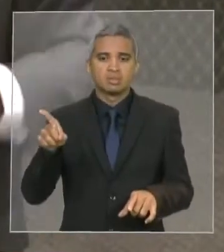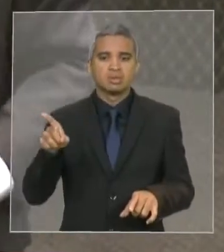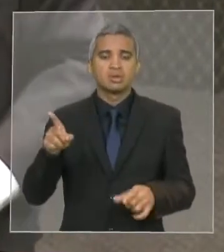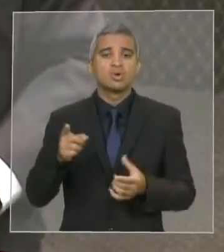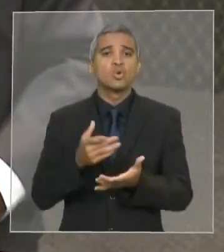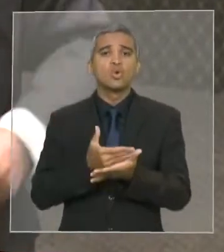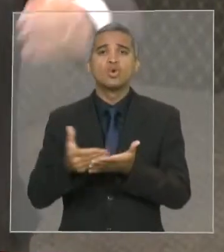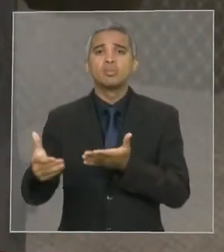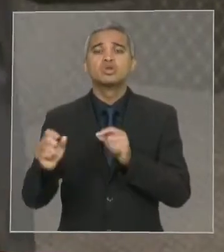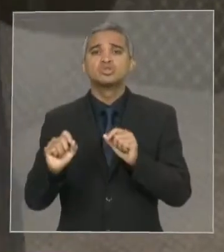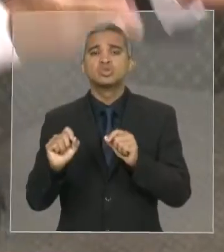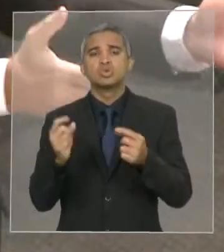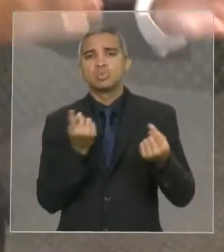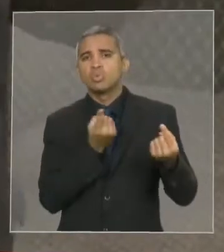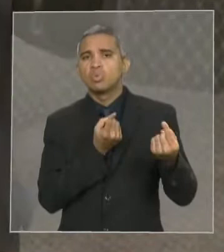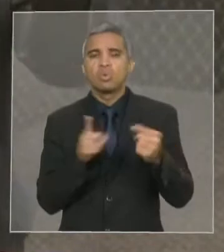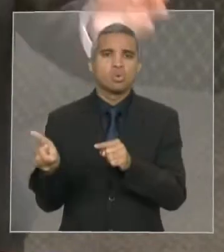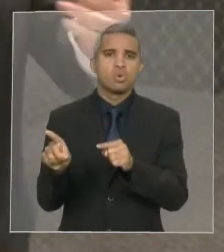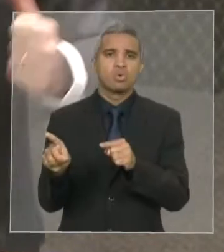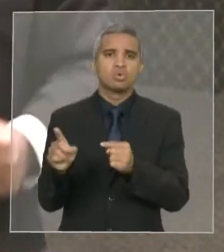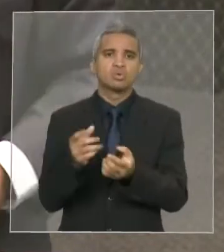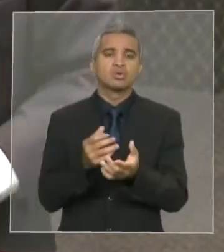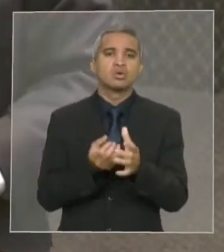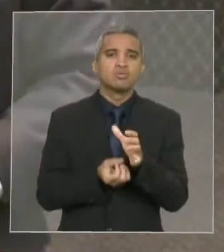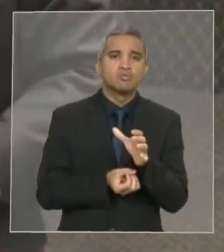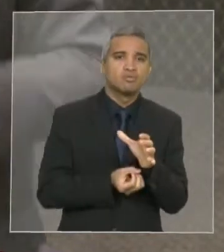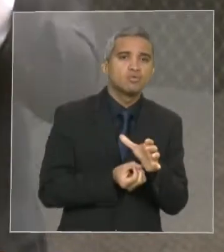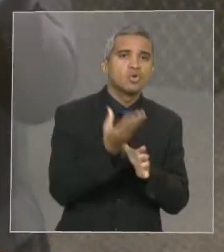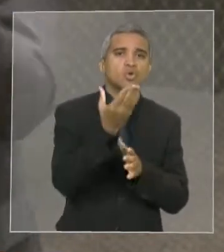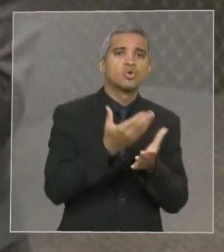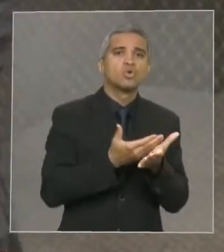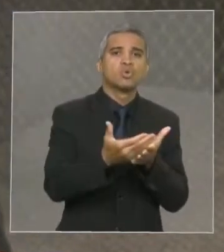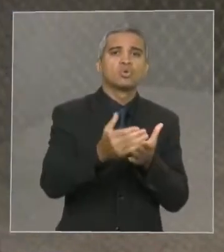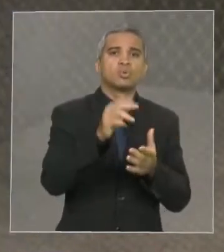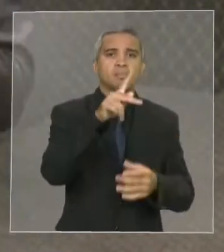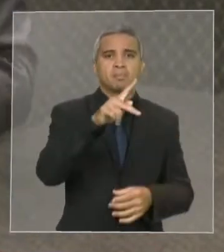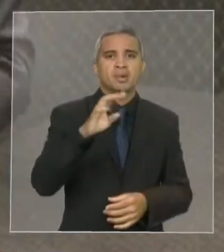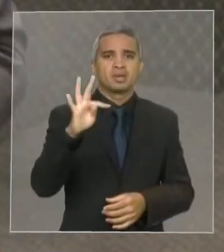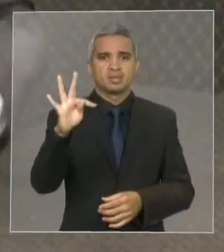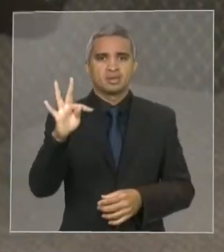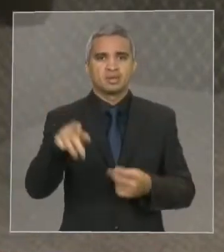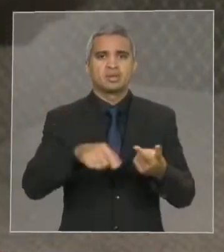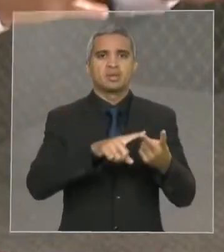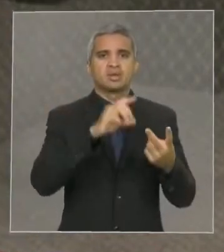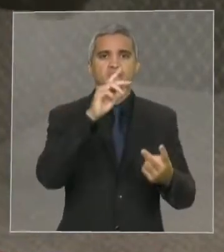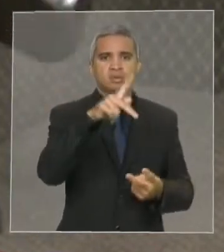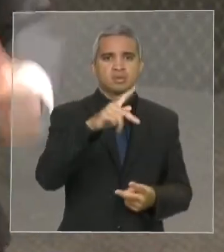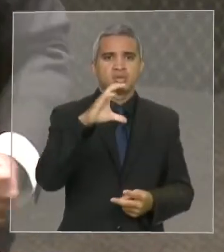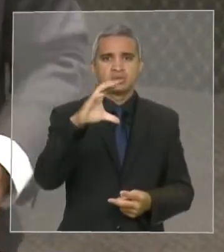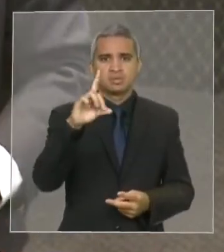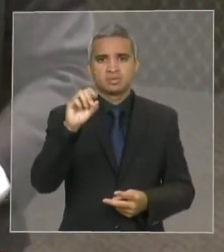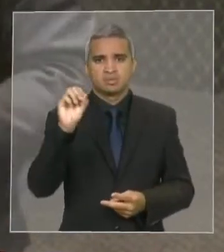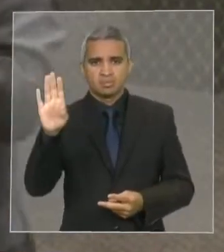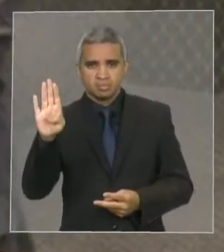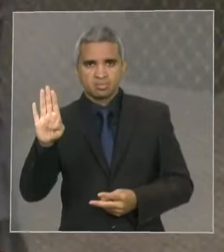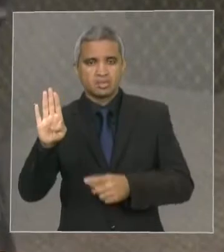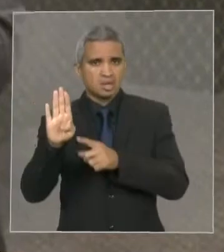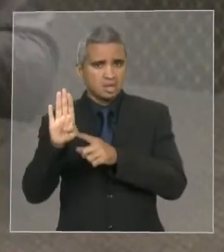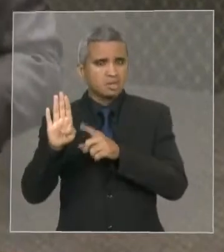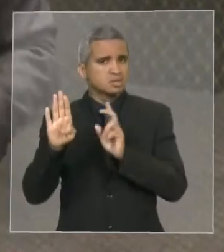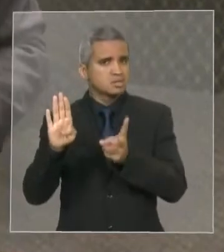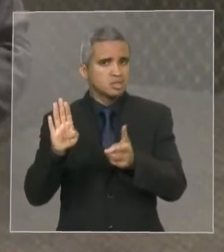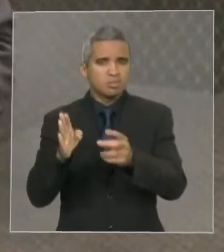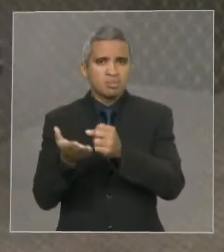esquerda, que tem sua origem no PT, no PCdoB, que sempre se apoiou nos sindicatos, na associação de classe, nos